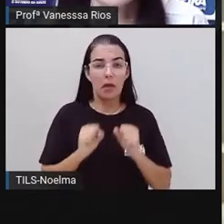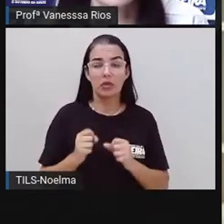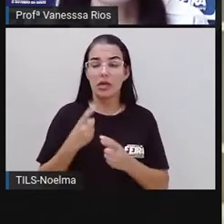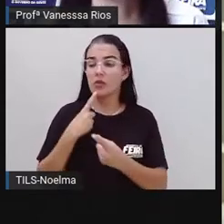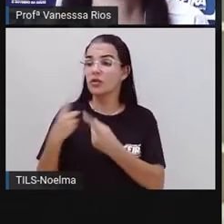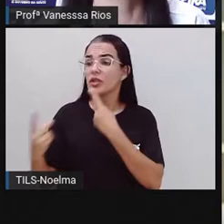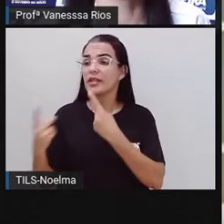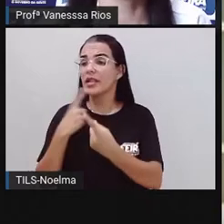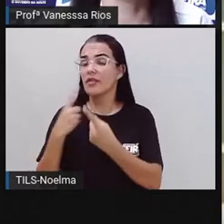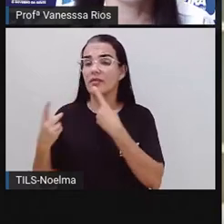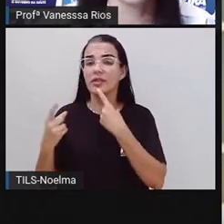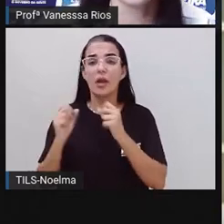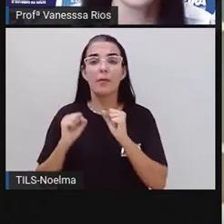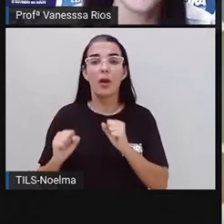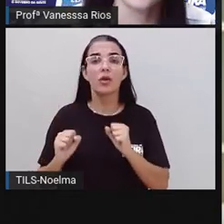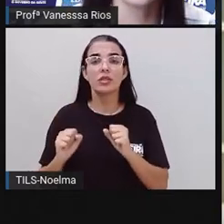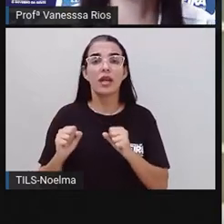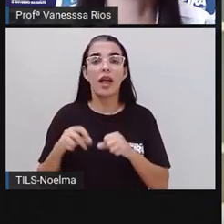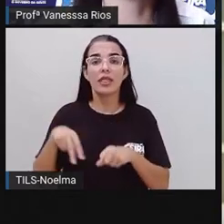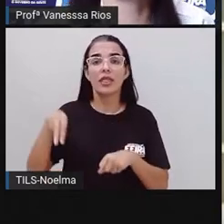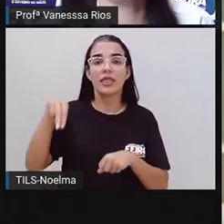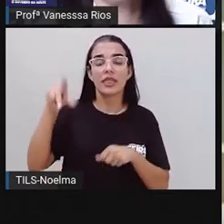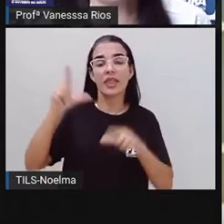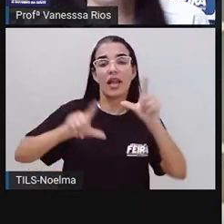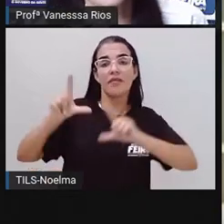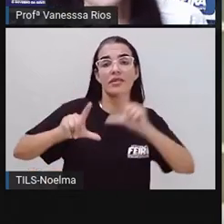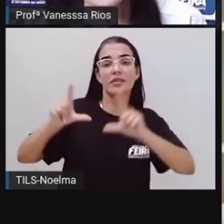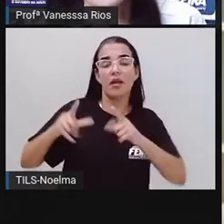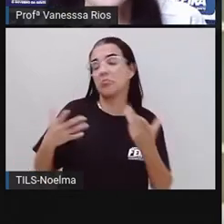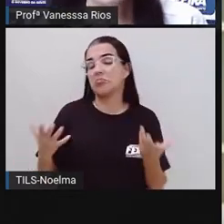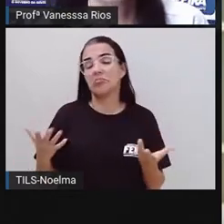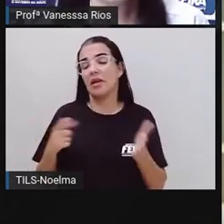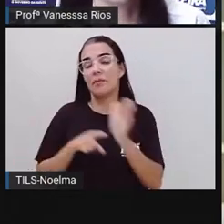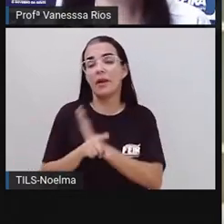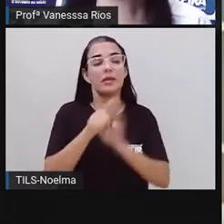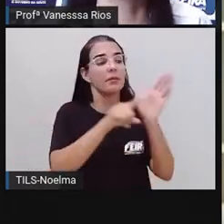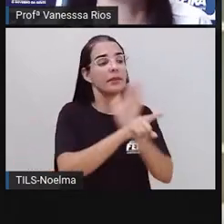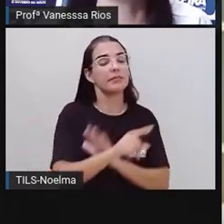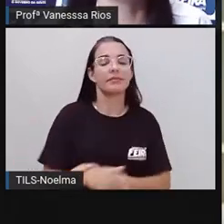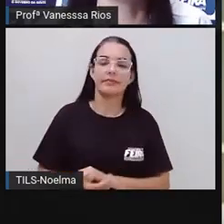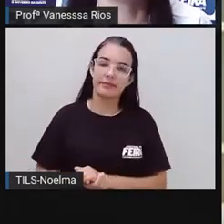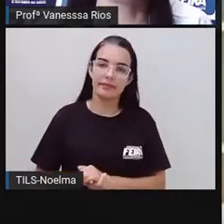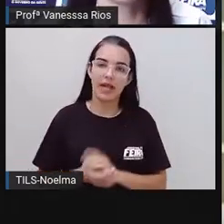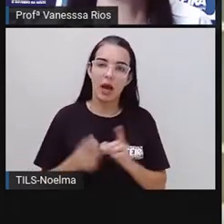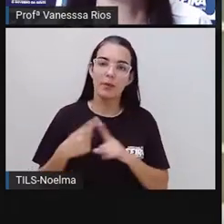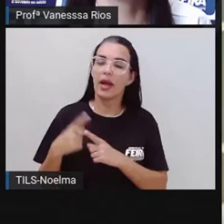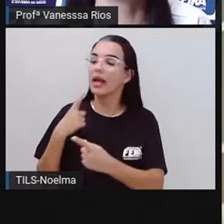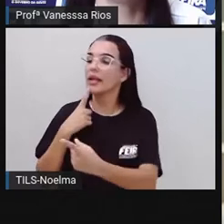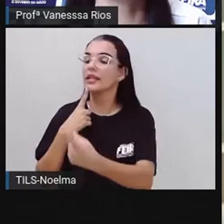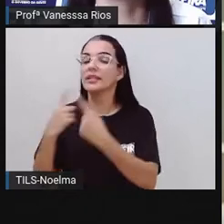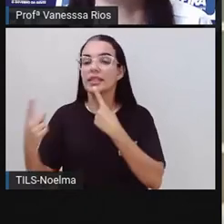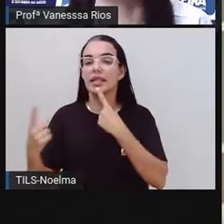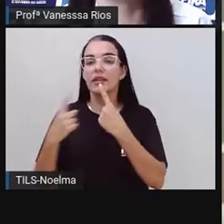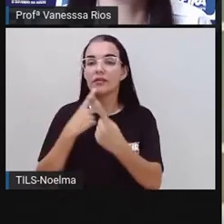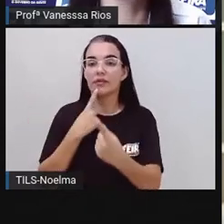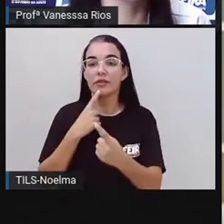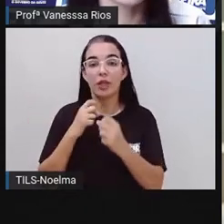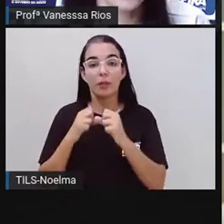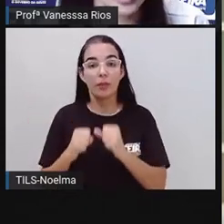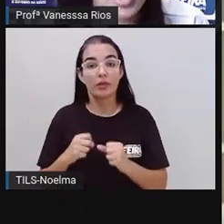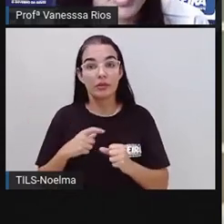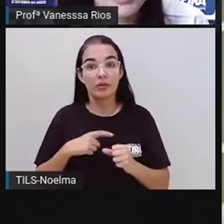programa, né? Com um apresentador, com uma apresentadora, porque as entrevistas, elas podem abordar